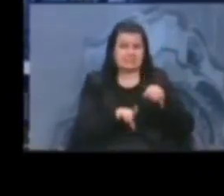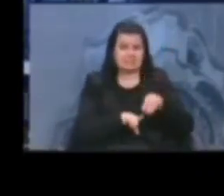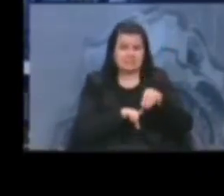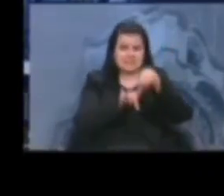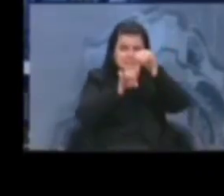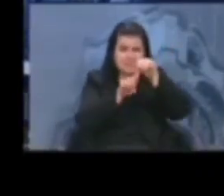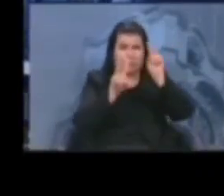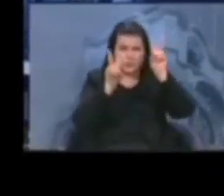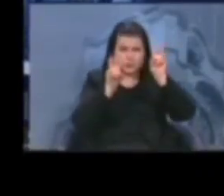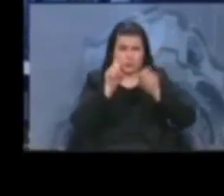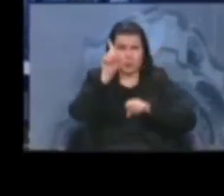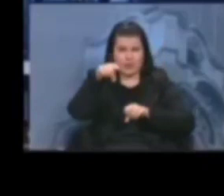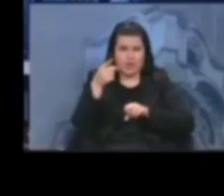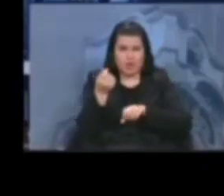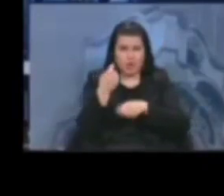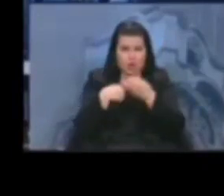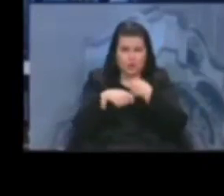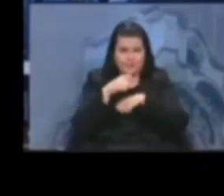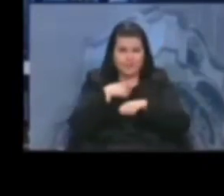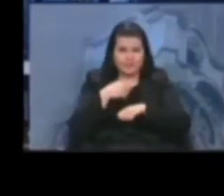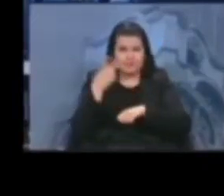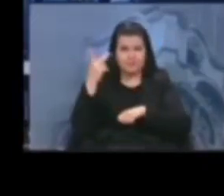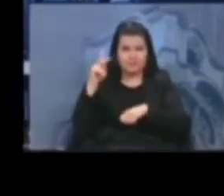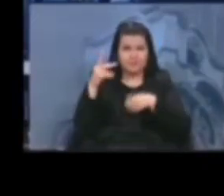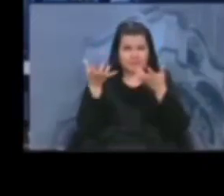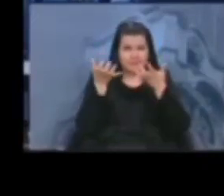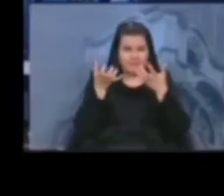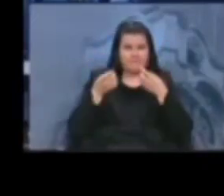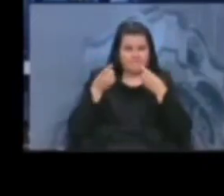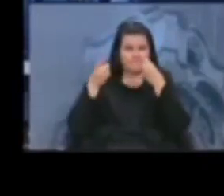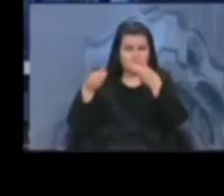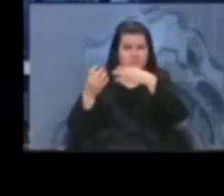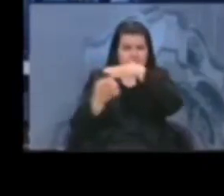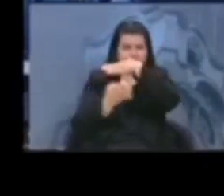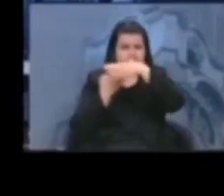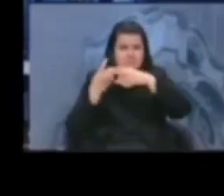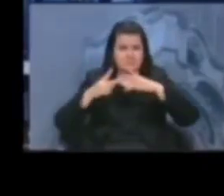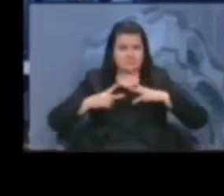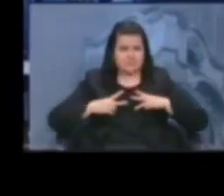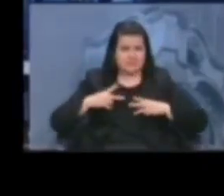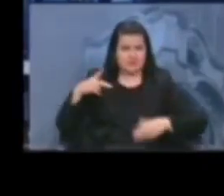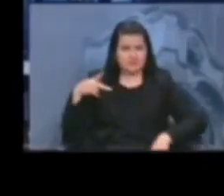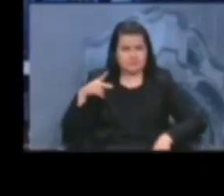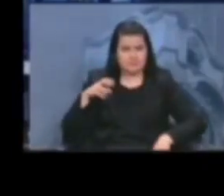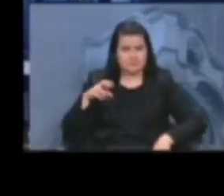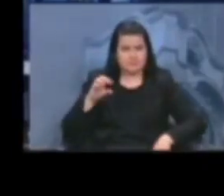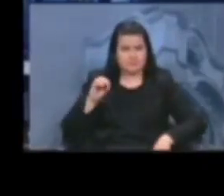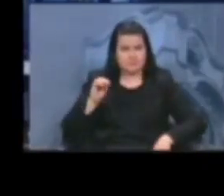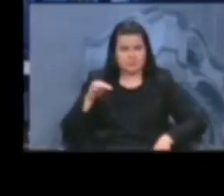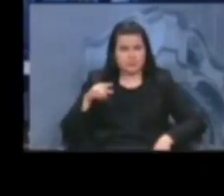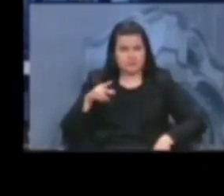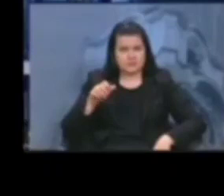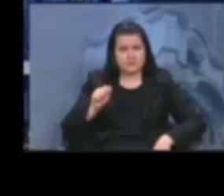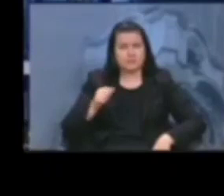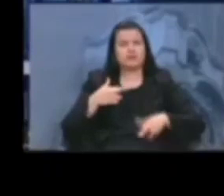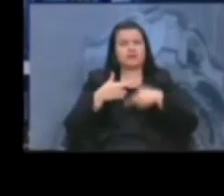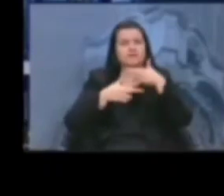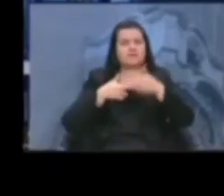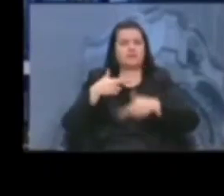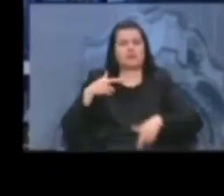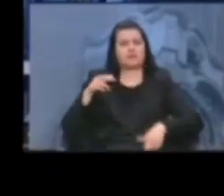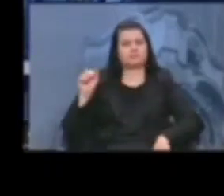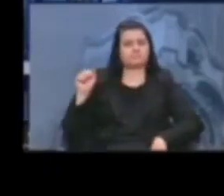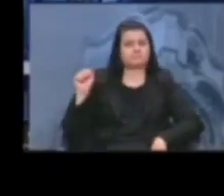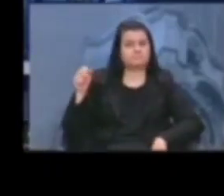principal para justificar a privatização da ProSempa, a reforma da Previdência, eu